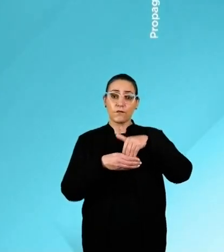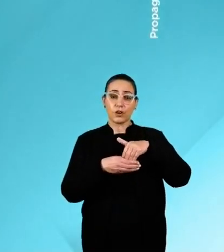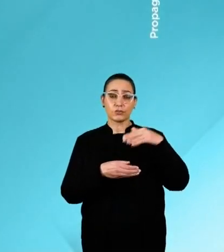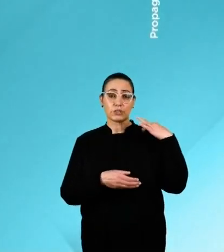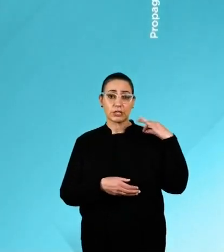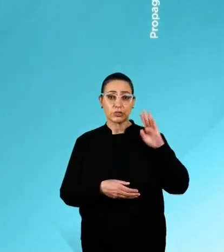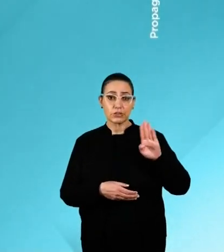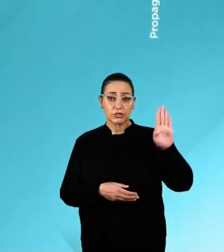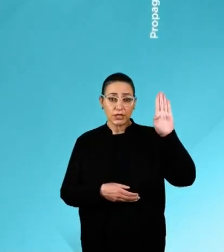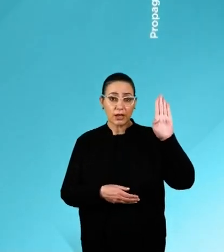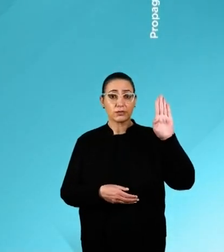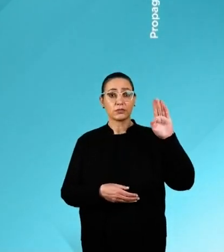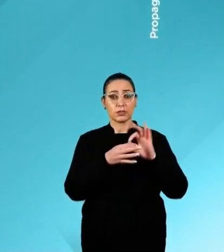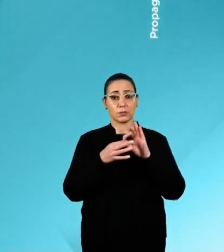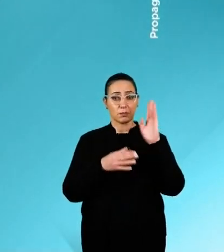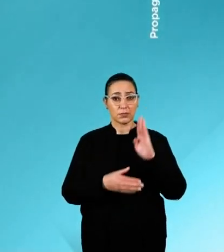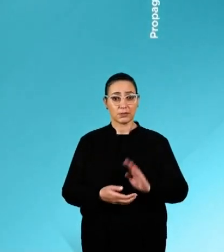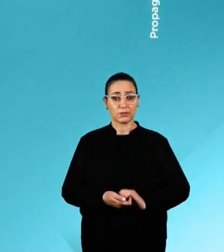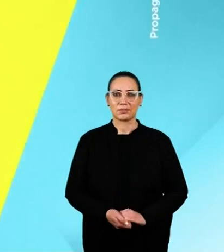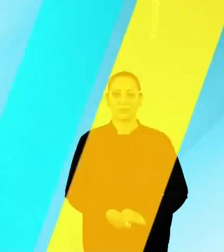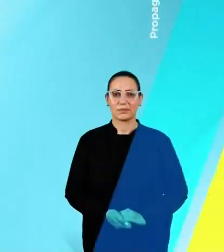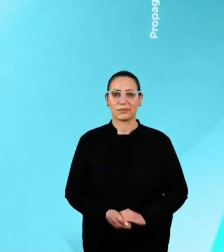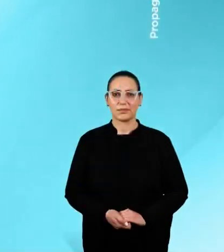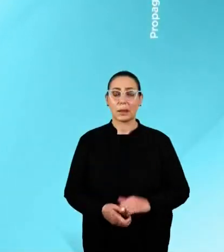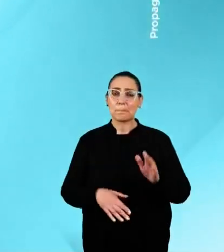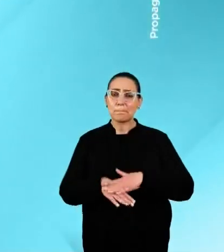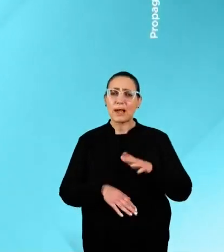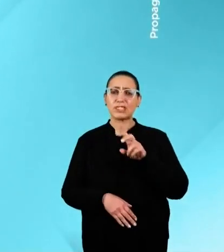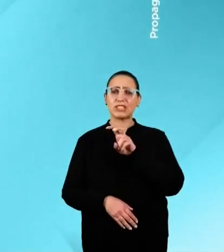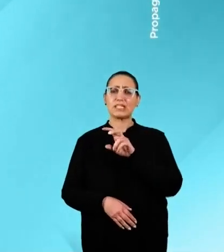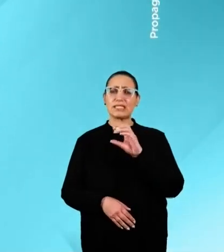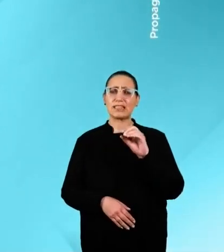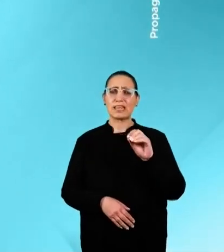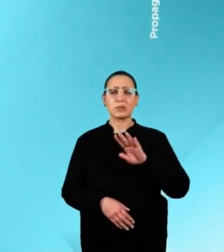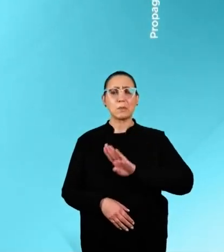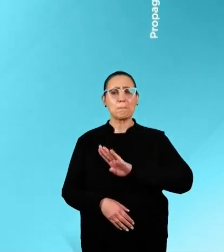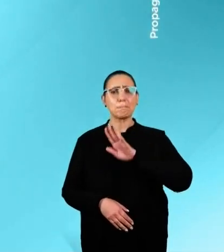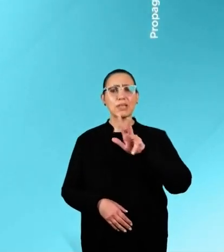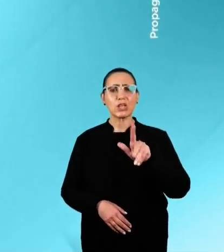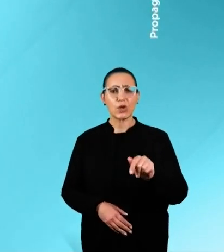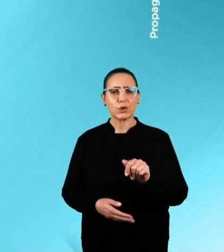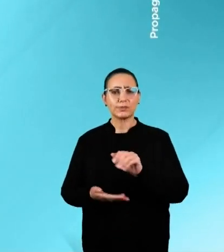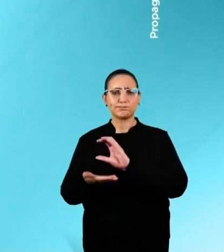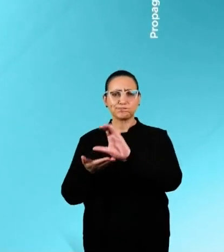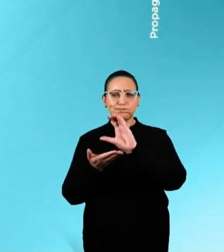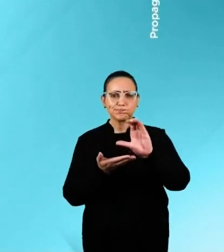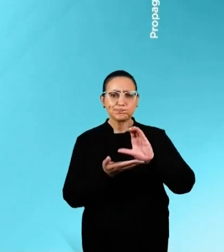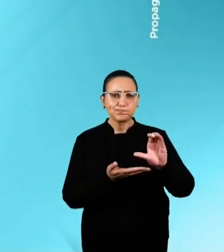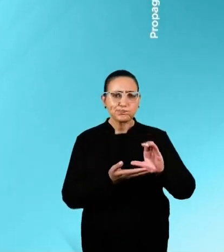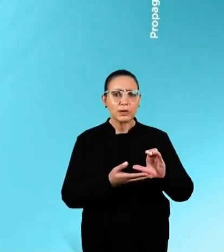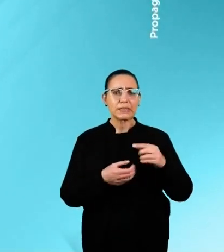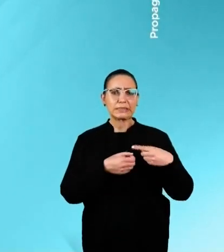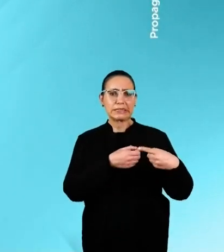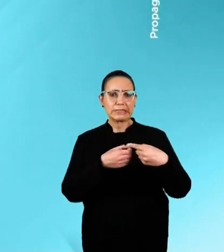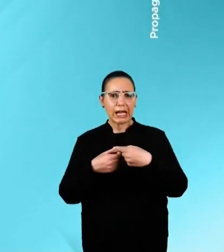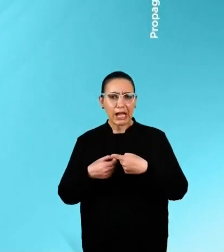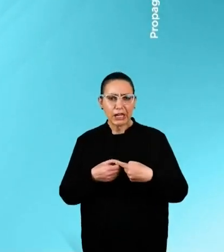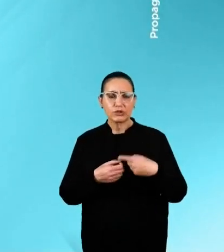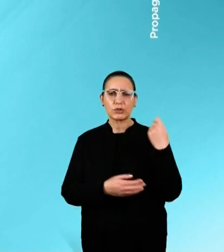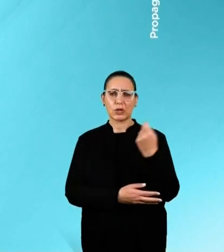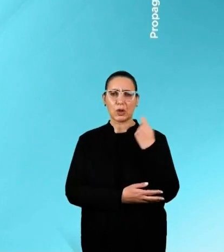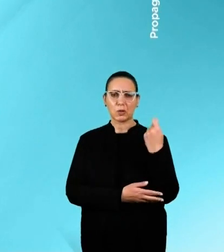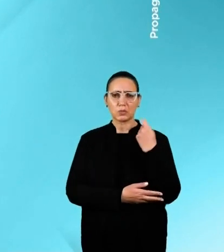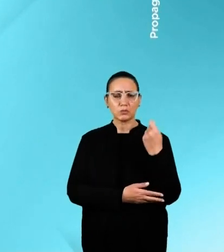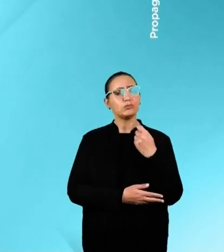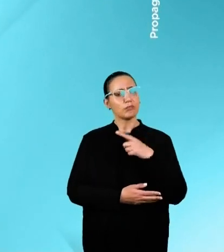Vote nos deputados do União Brasil. Mais de meio bilhão de recursos para os municípios gaúchos. Esse é o resultado